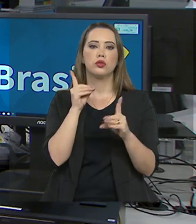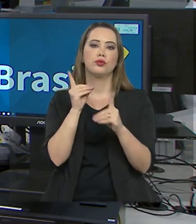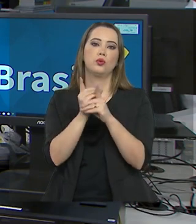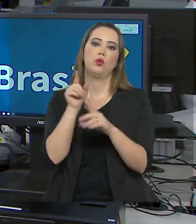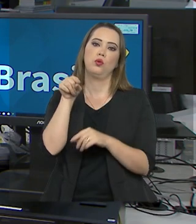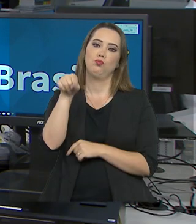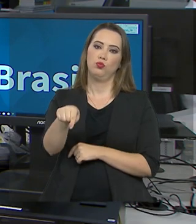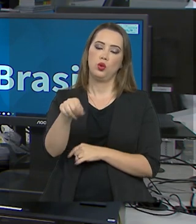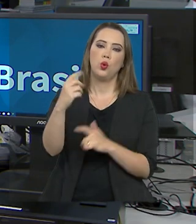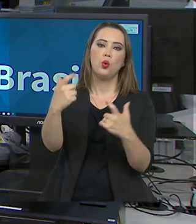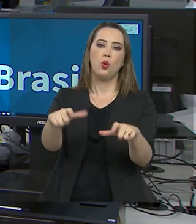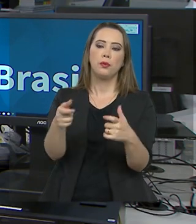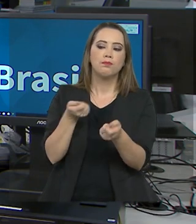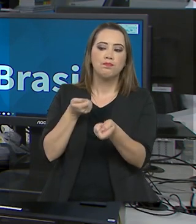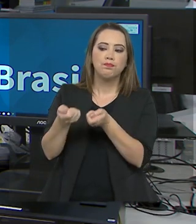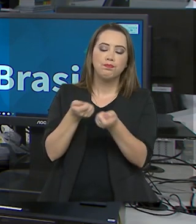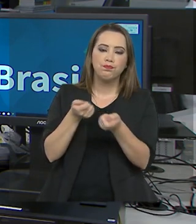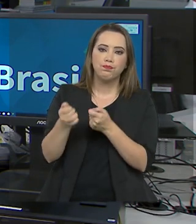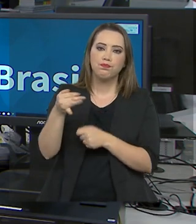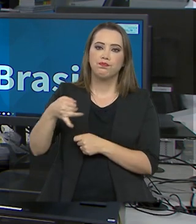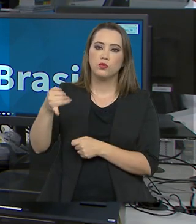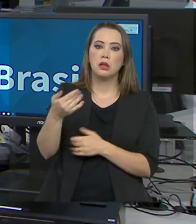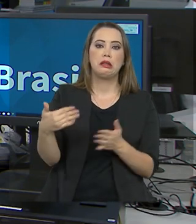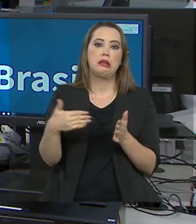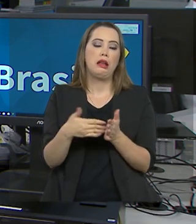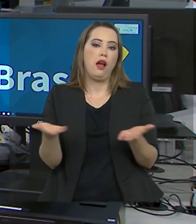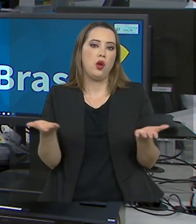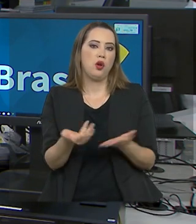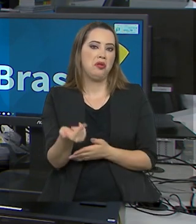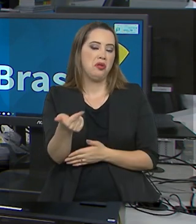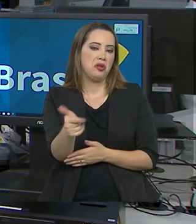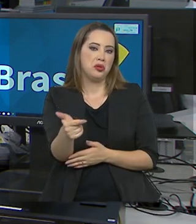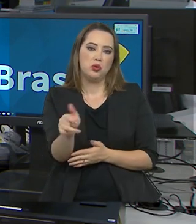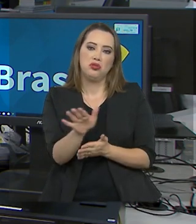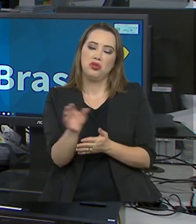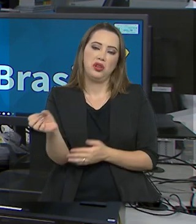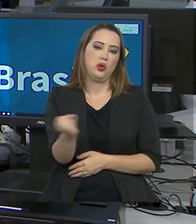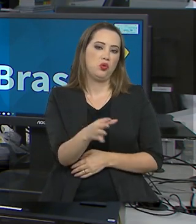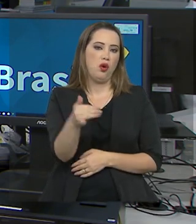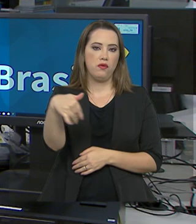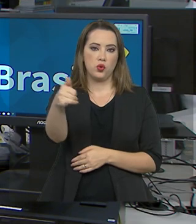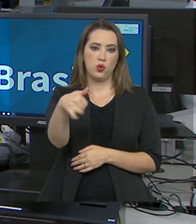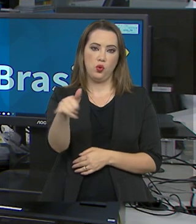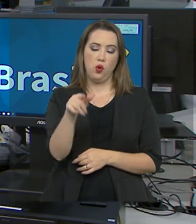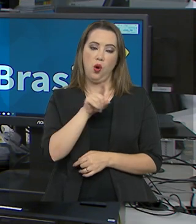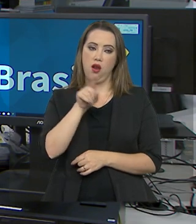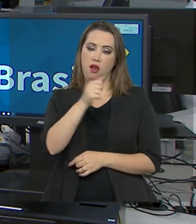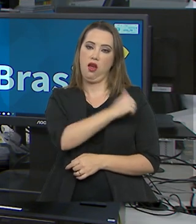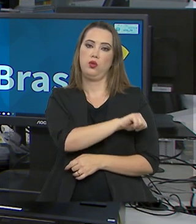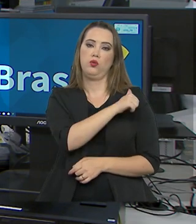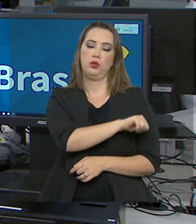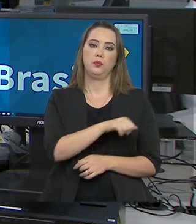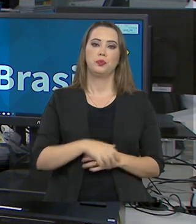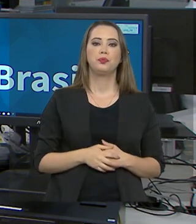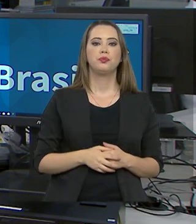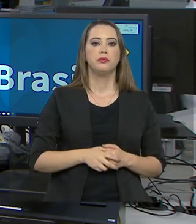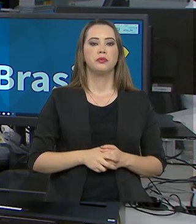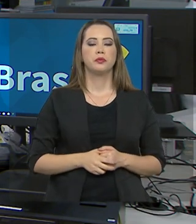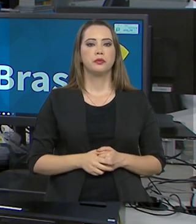local para fazer o monitoramento. Até agora não foram encontrados novos vestígios de óleo no estado do Rio de Janeiro.